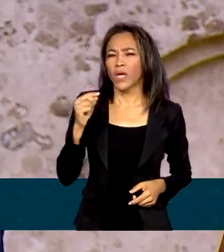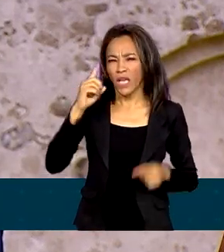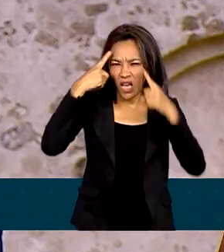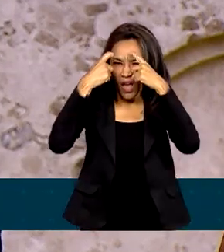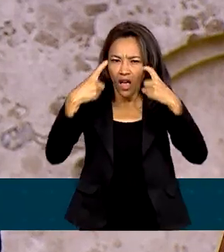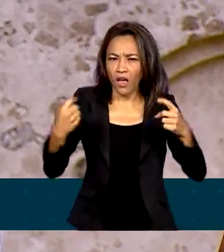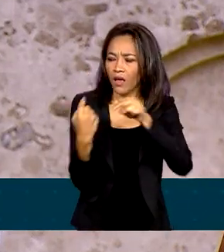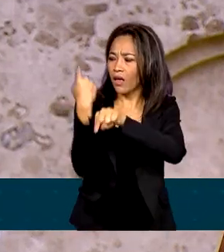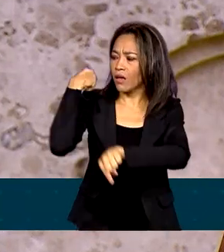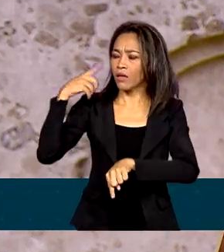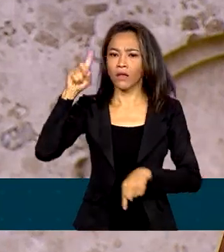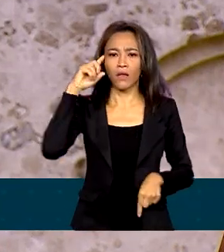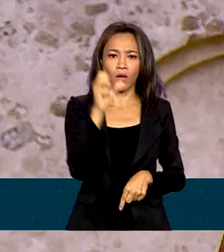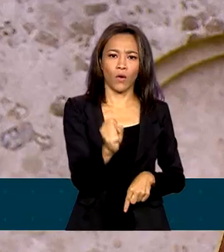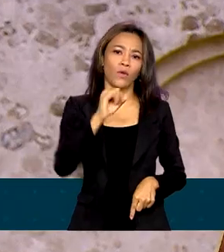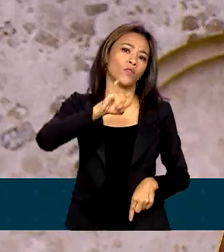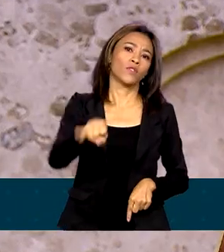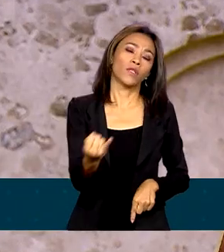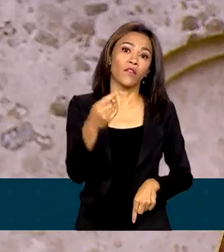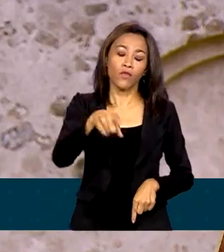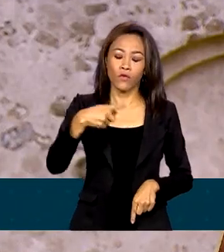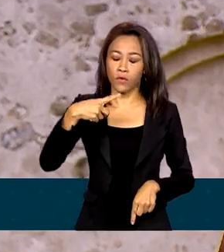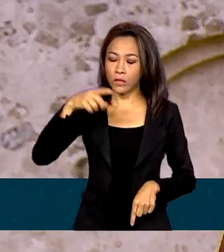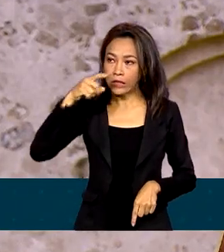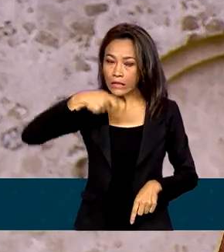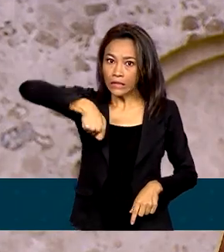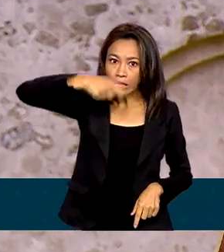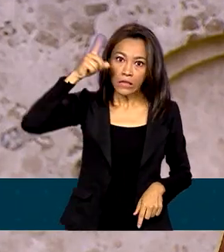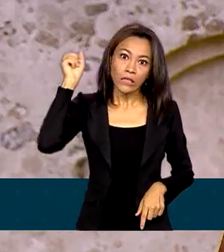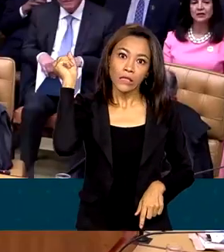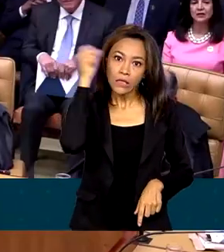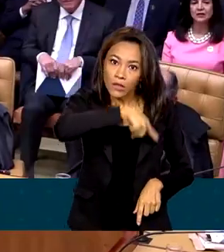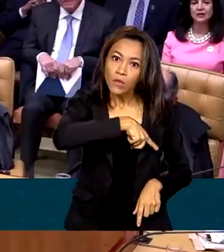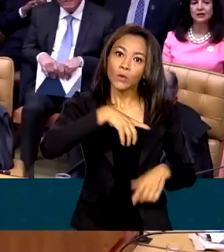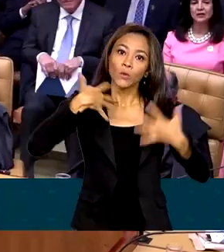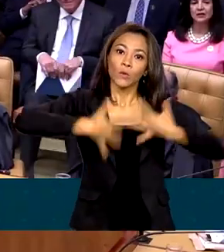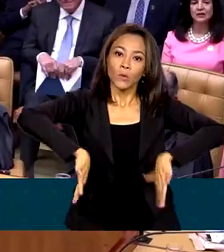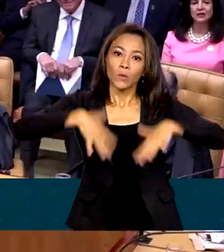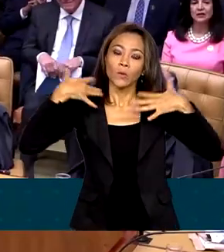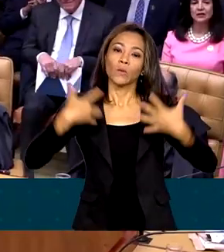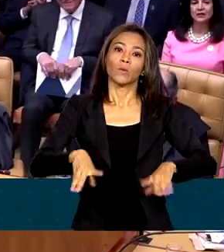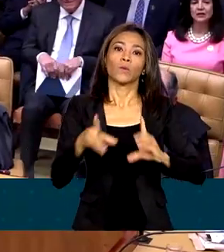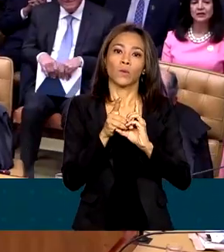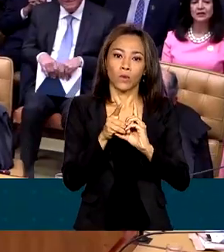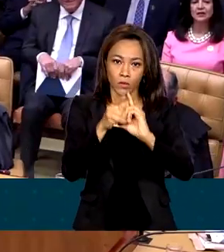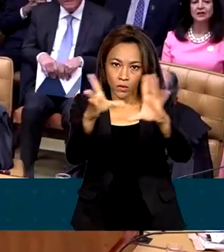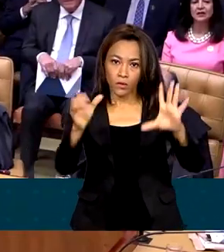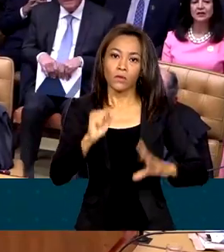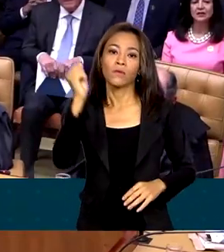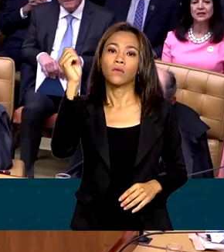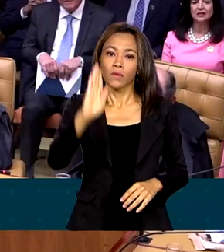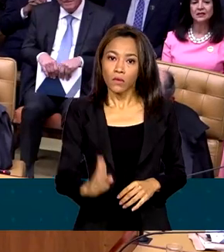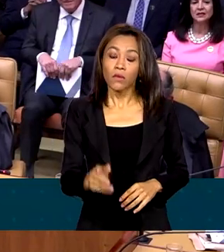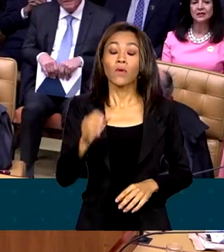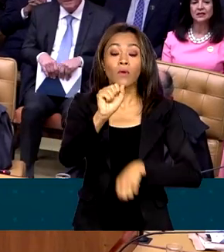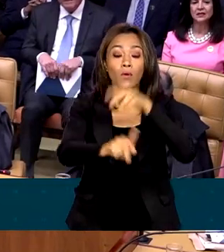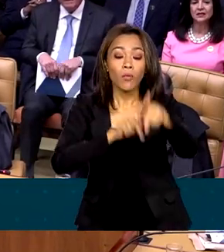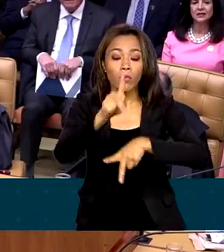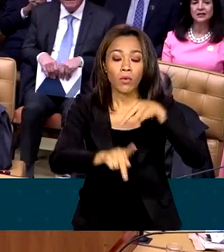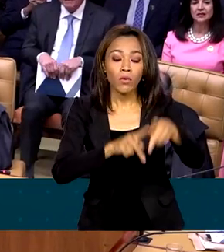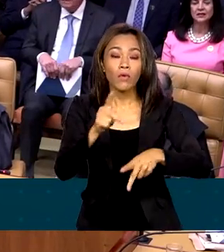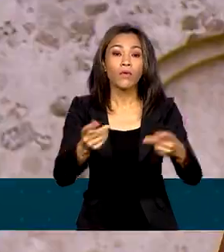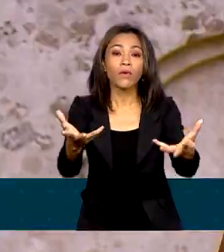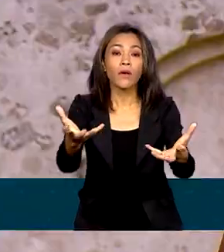janeiro foi o mais duro teste da democracia brasileira. Falou ainda que o povo brasileiro quer um país